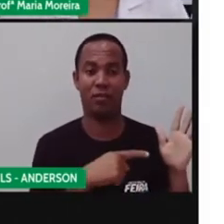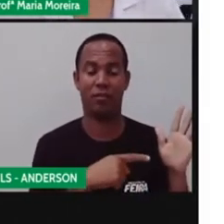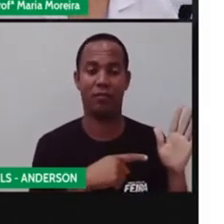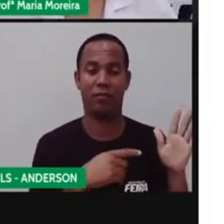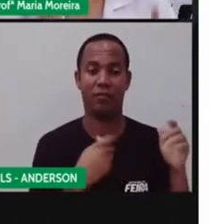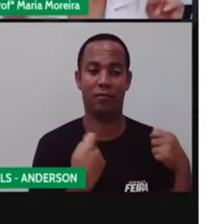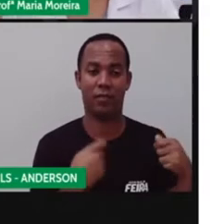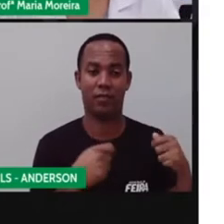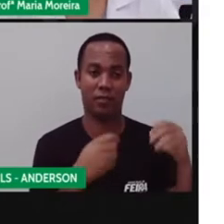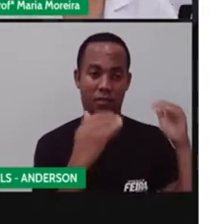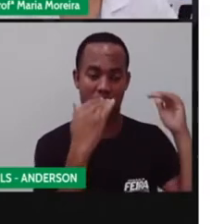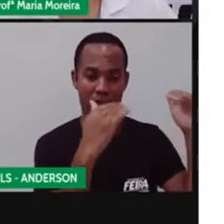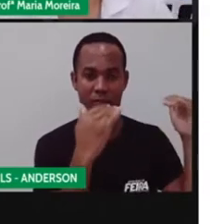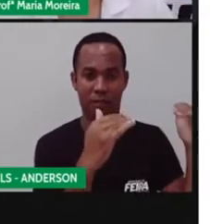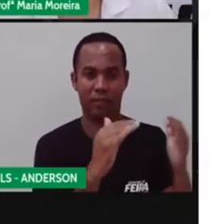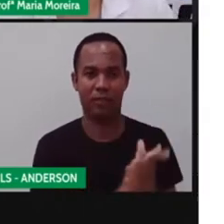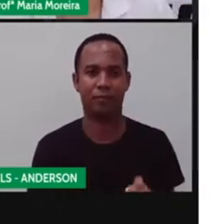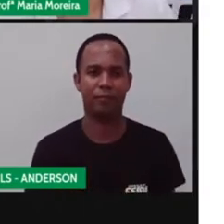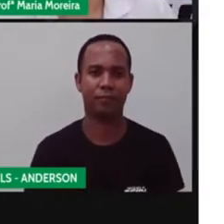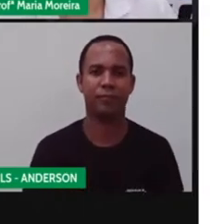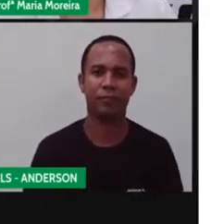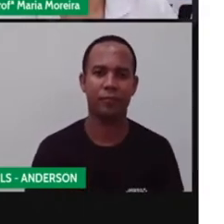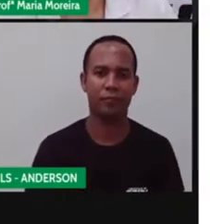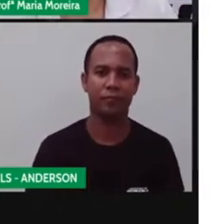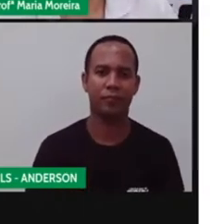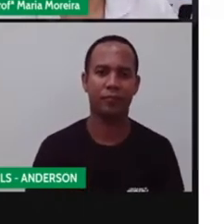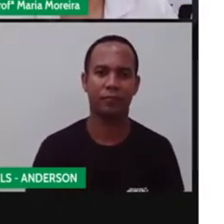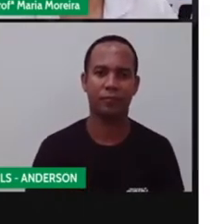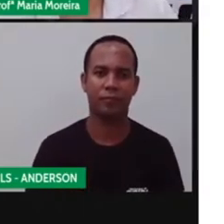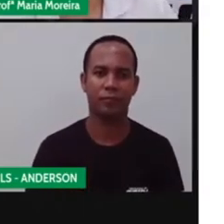Duas ou três vezes, ó, para ninguém esquecer. Vamos lá.